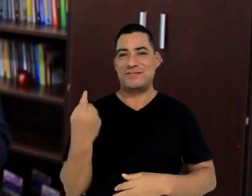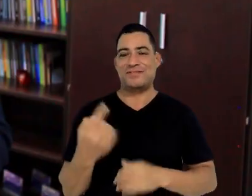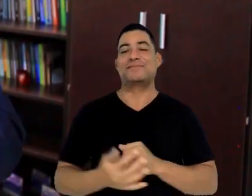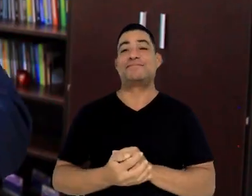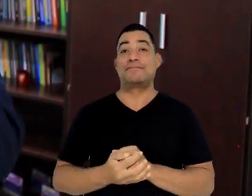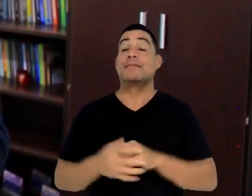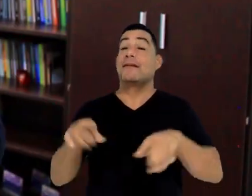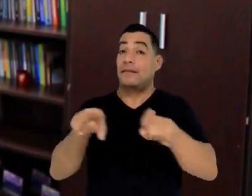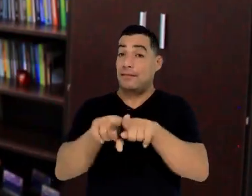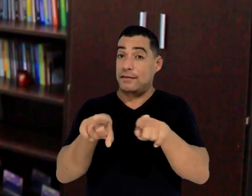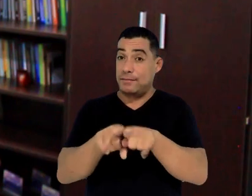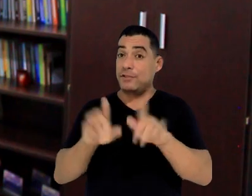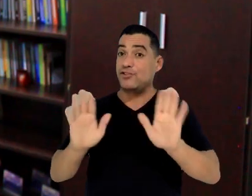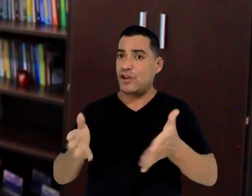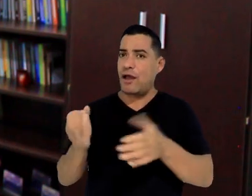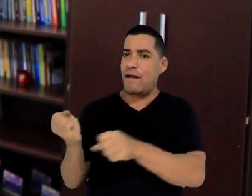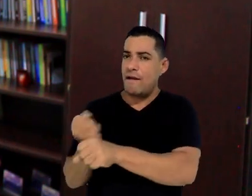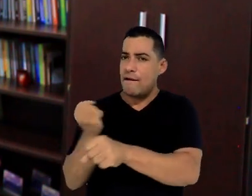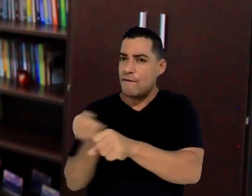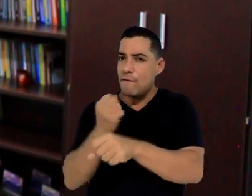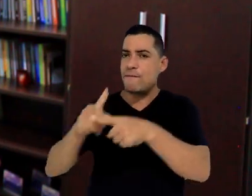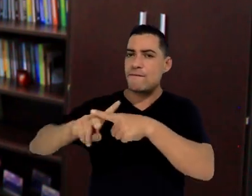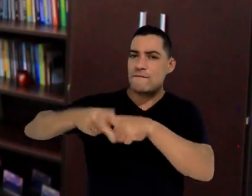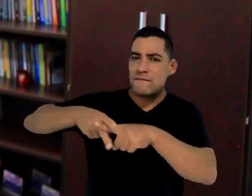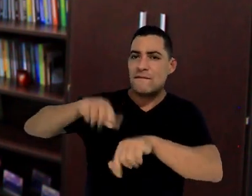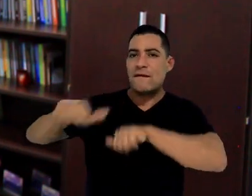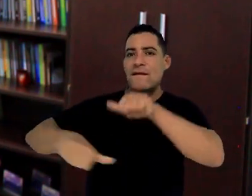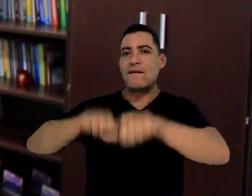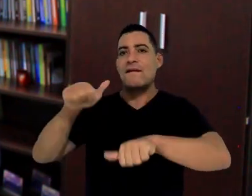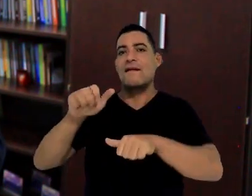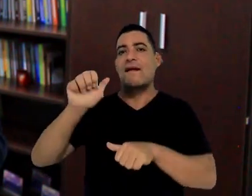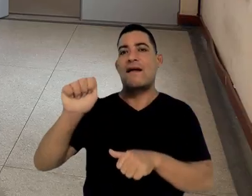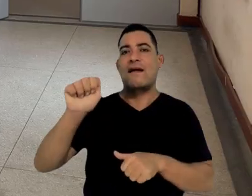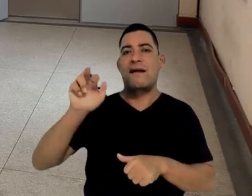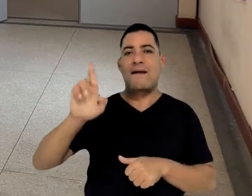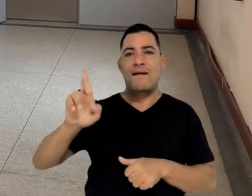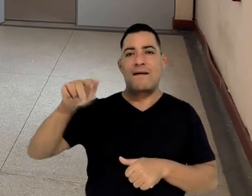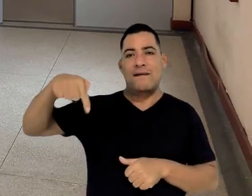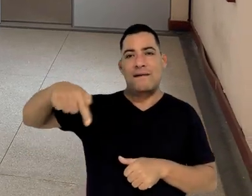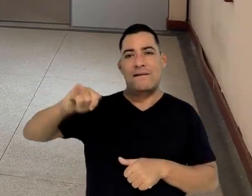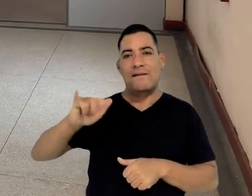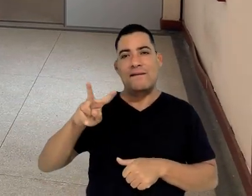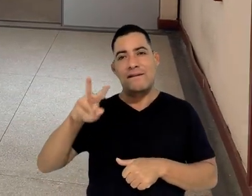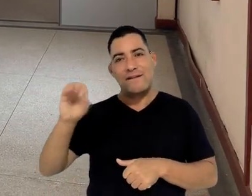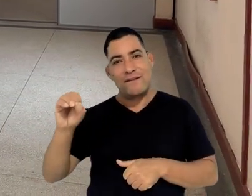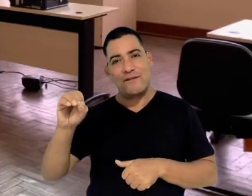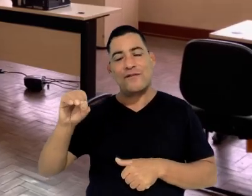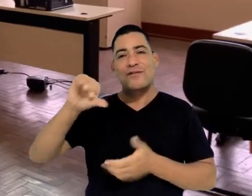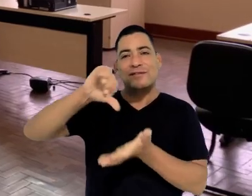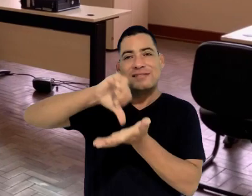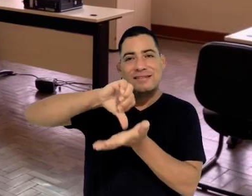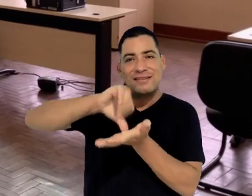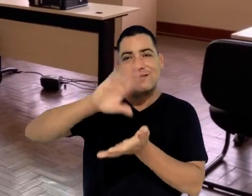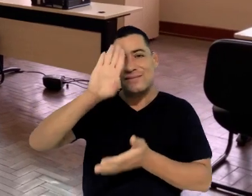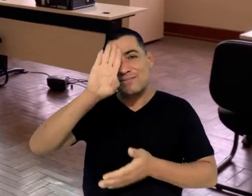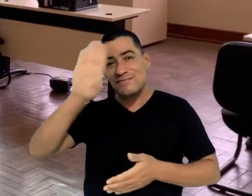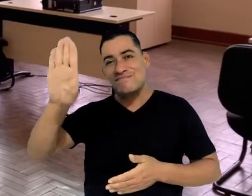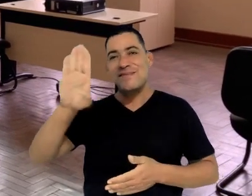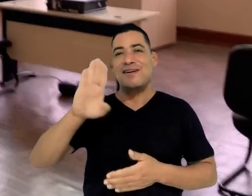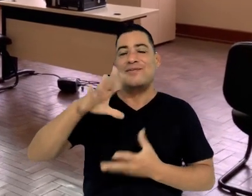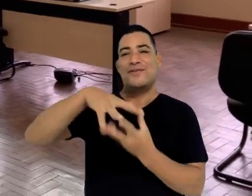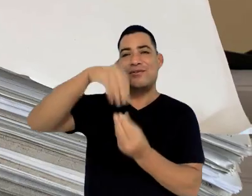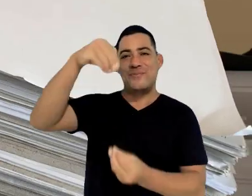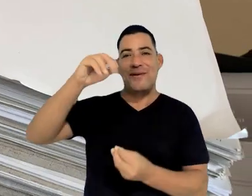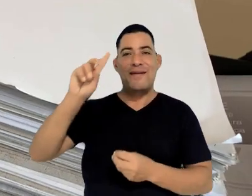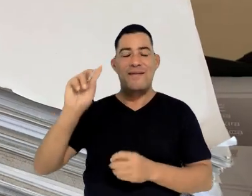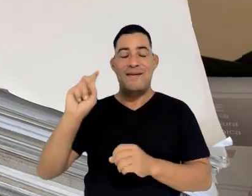para a gente. Também autorizamos a reforma de espaço para a implantação do arquivo central da UFRB e adequação de gabinetes